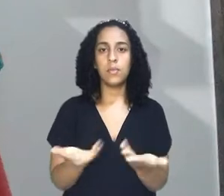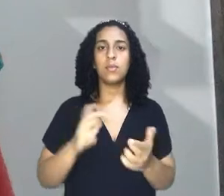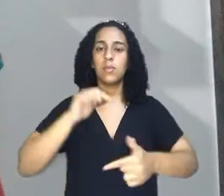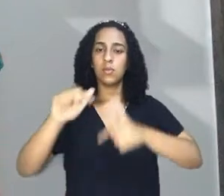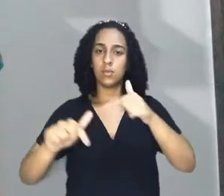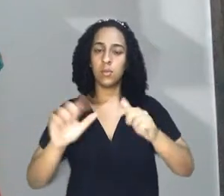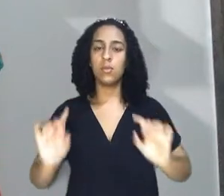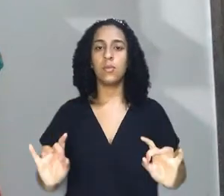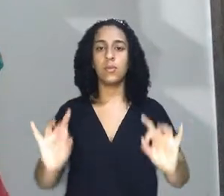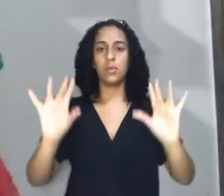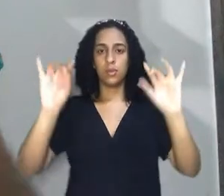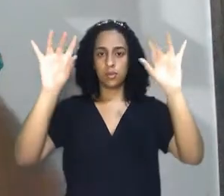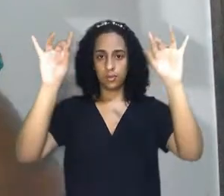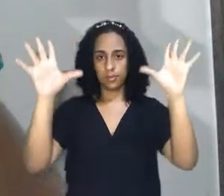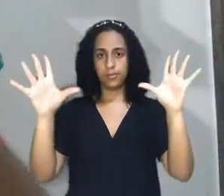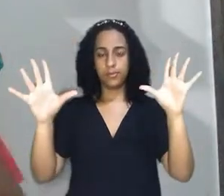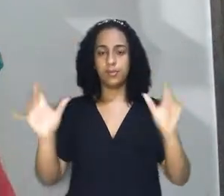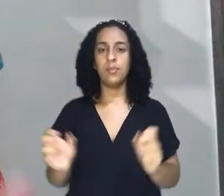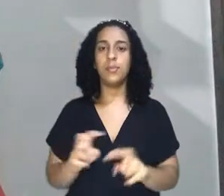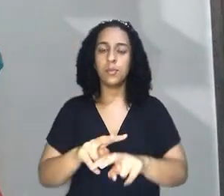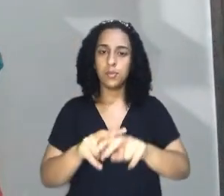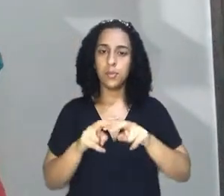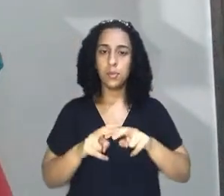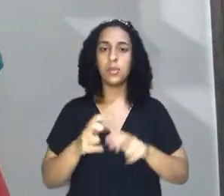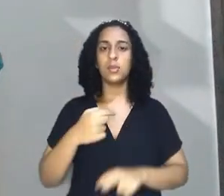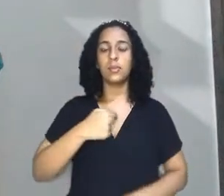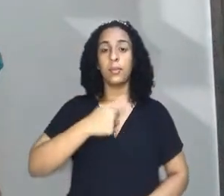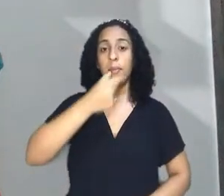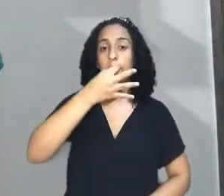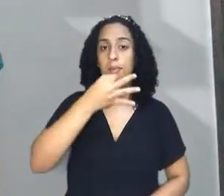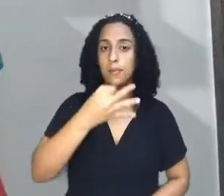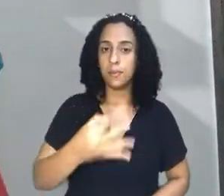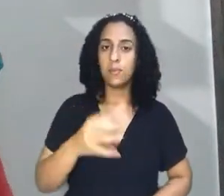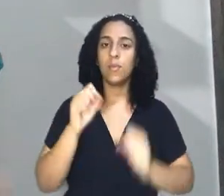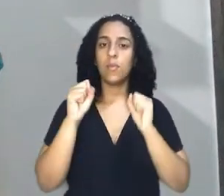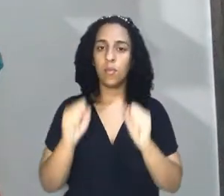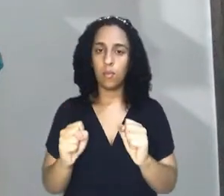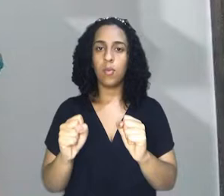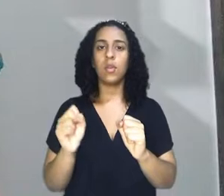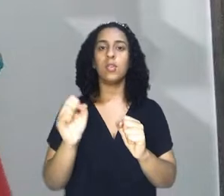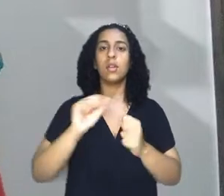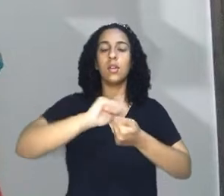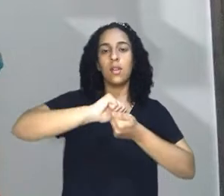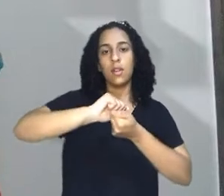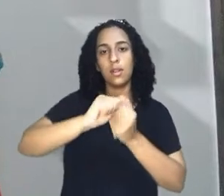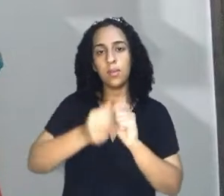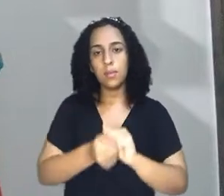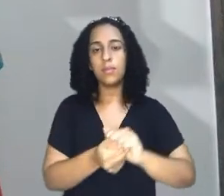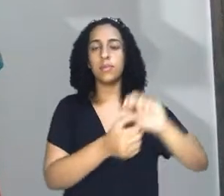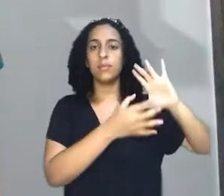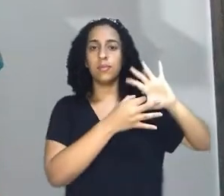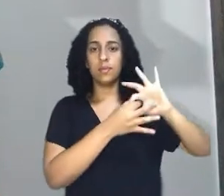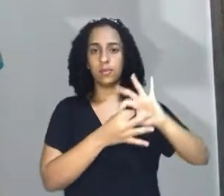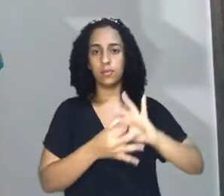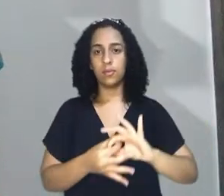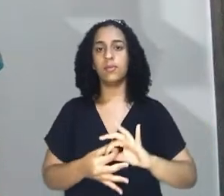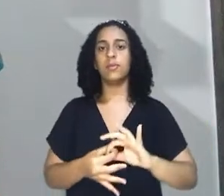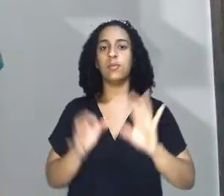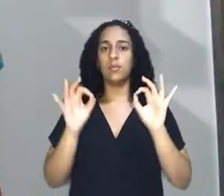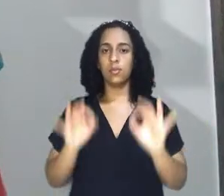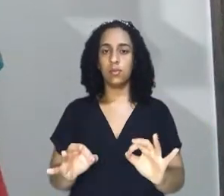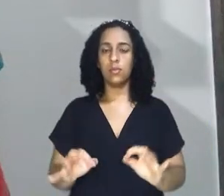extraordinário e original, e por isso as minhas sugestões podem e devem ser reelaboradas a partir de cada contexto